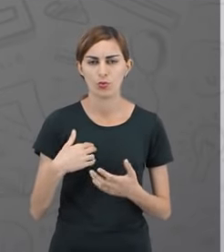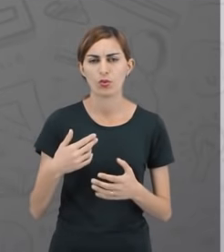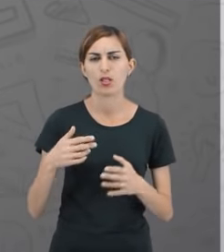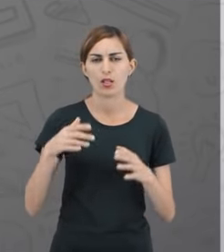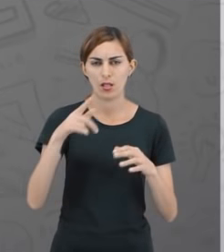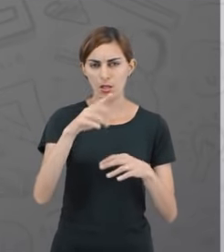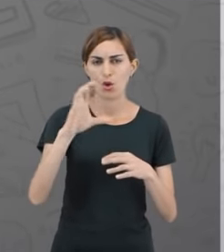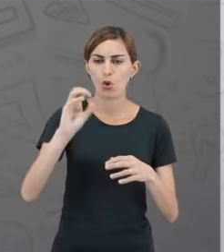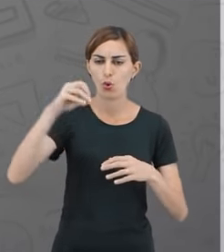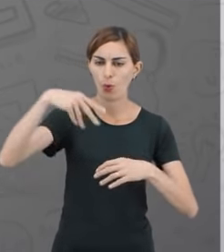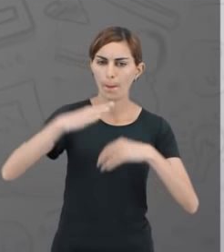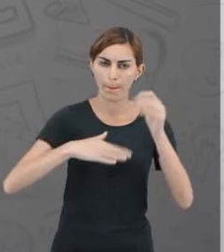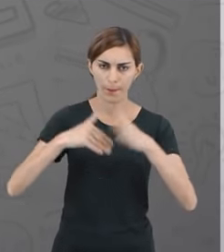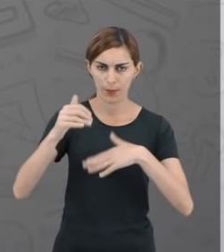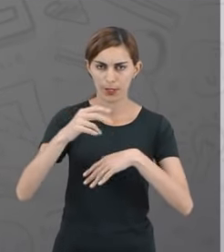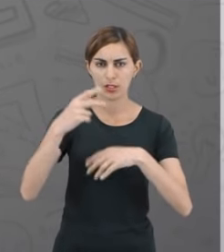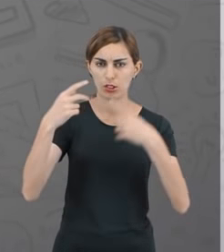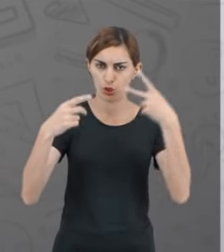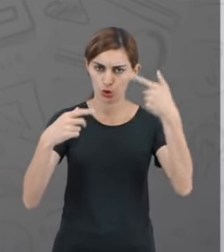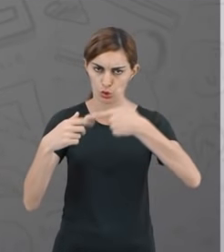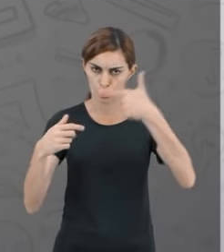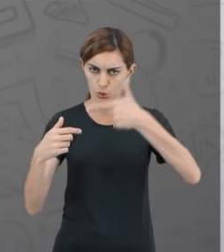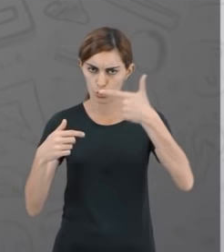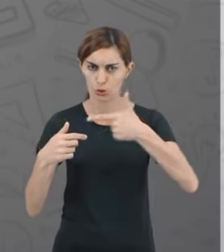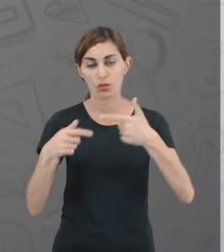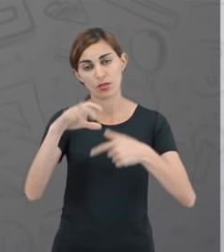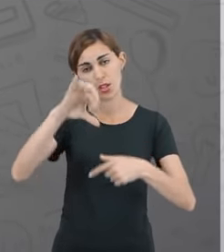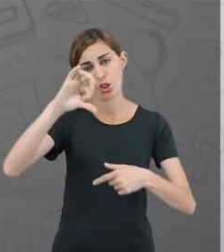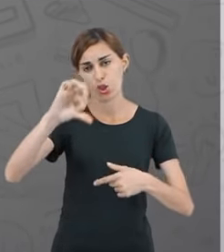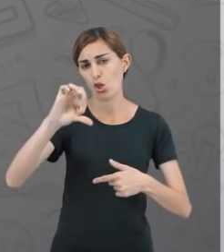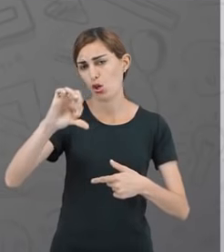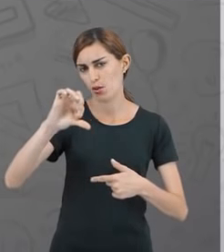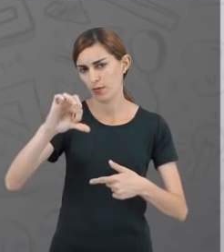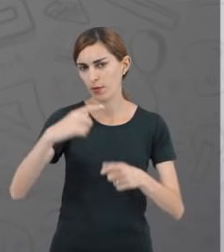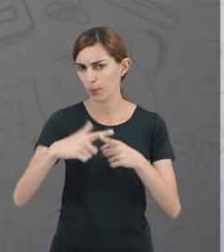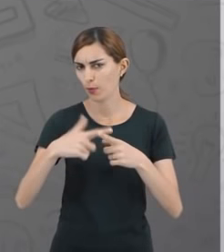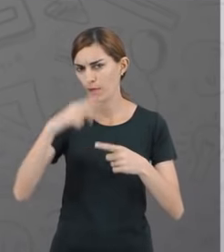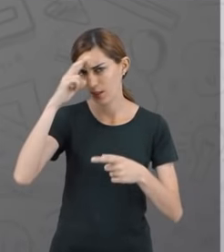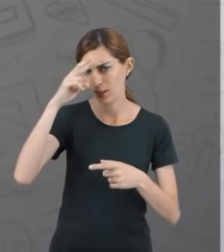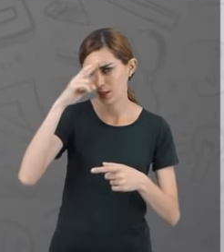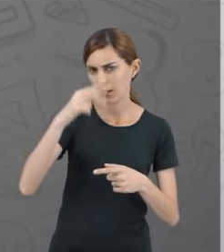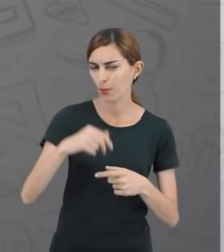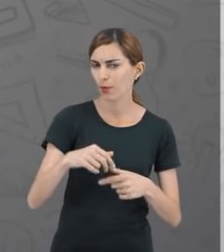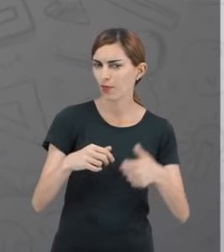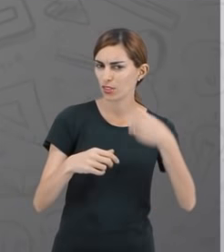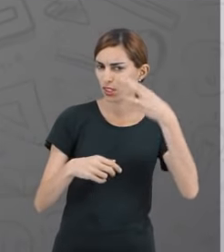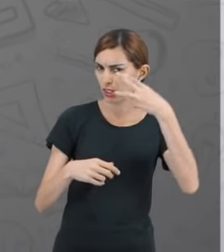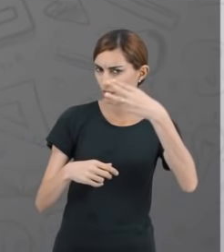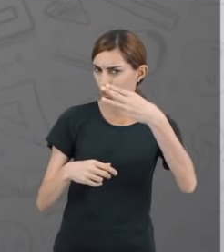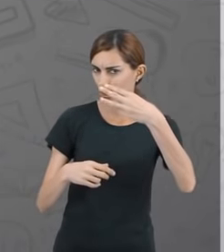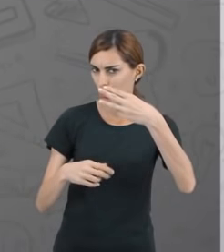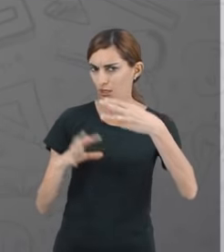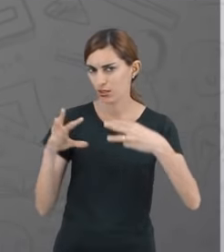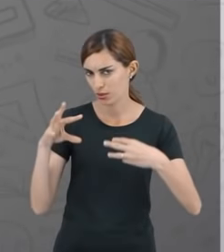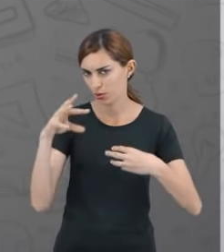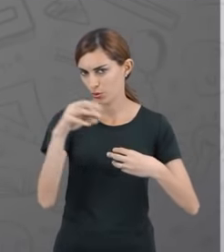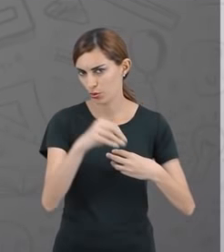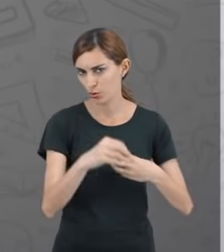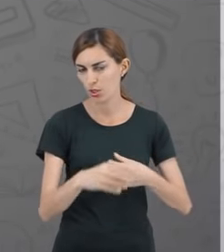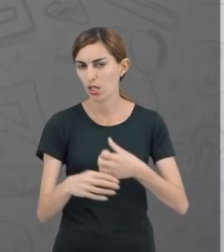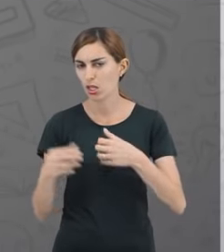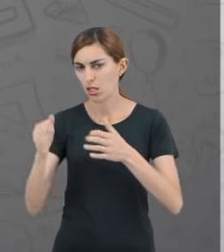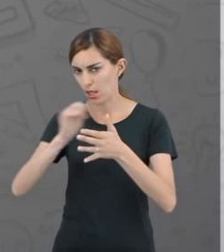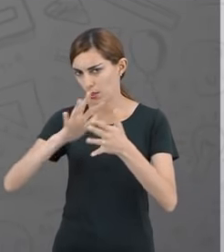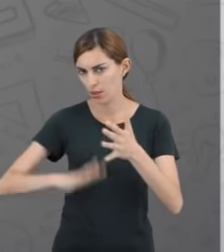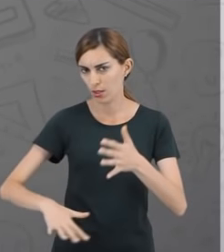caso da competência dois, você fica com nove. Porque se lembra que na competência dois, você tirou três ao todo. Que na atividade